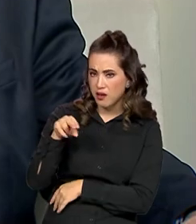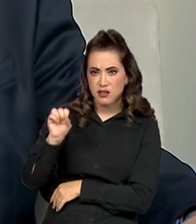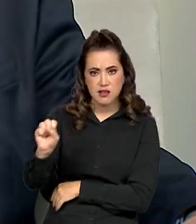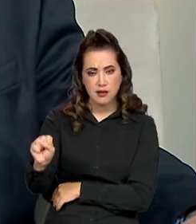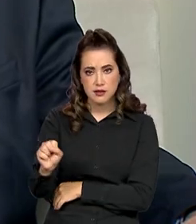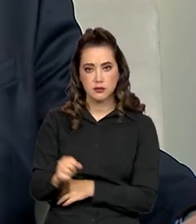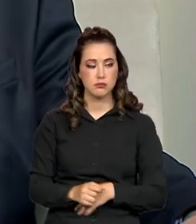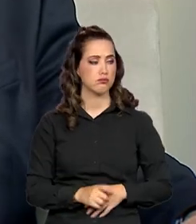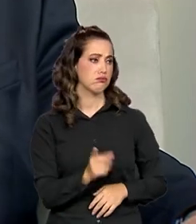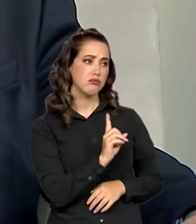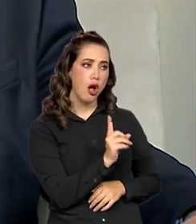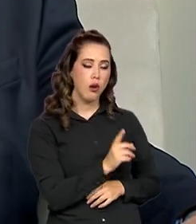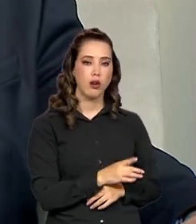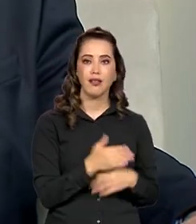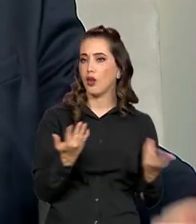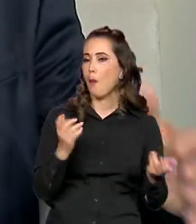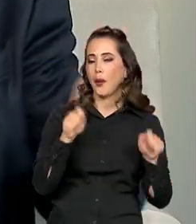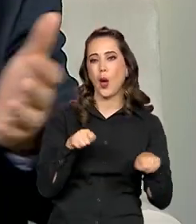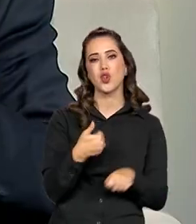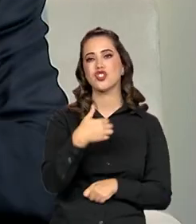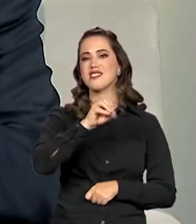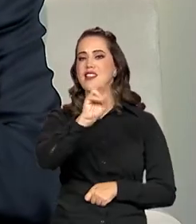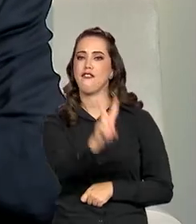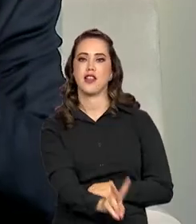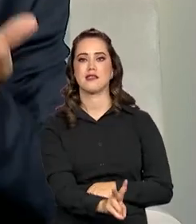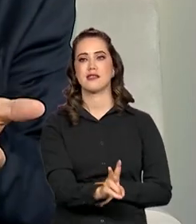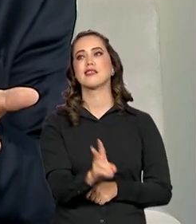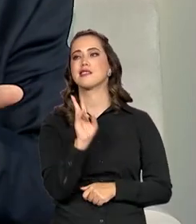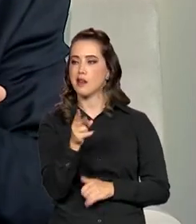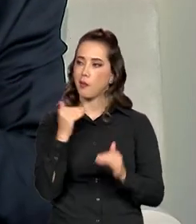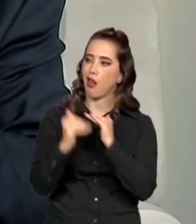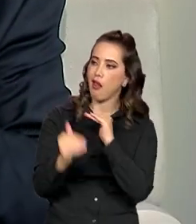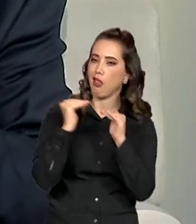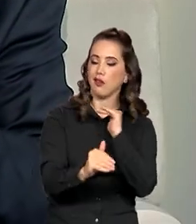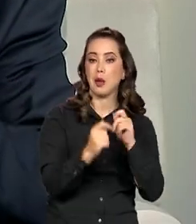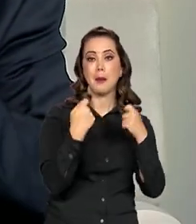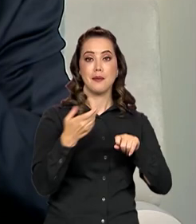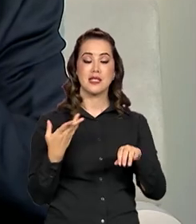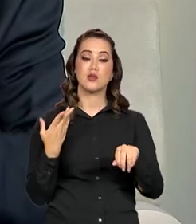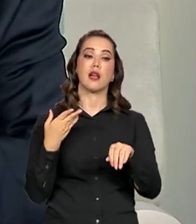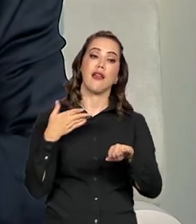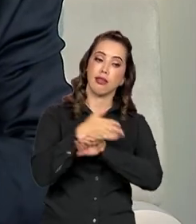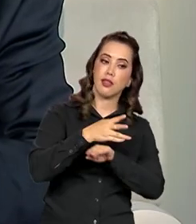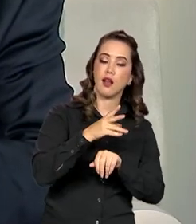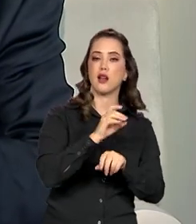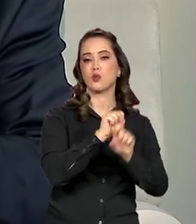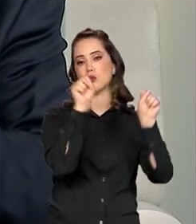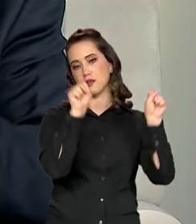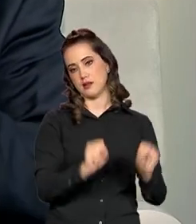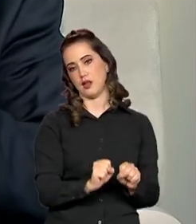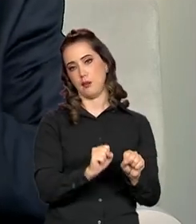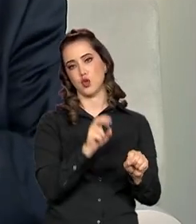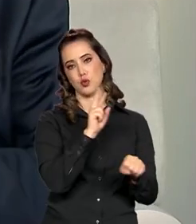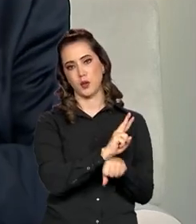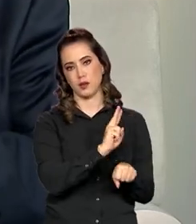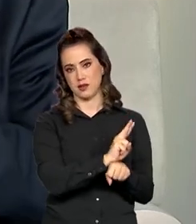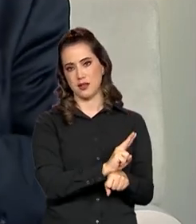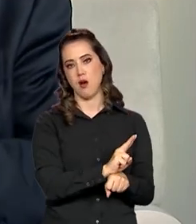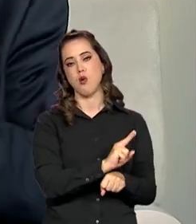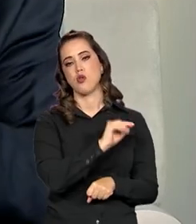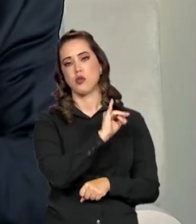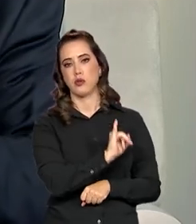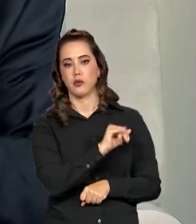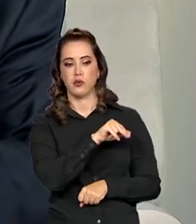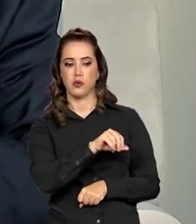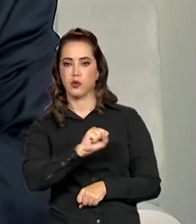entrada, que vai ser recusado. Então, você tem que vir para dentro do sistema. Então, é disso que se trata. Se os trabalhadores